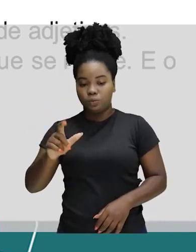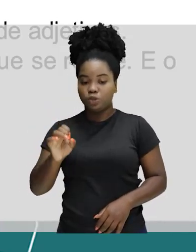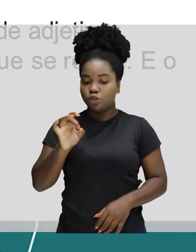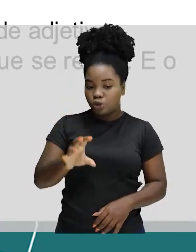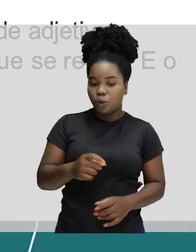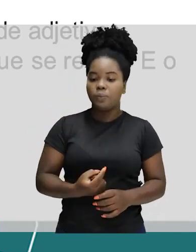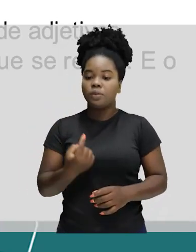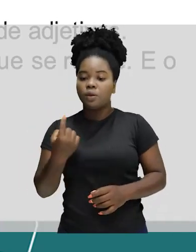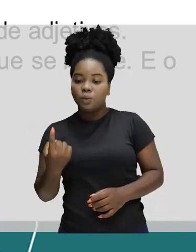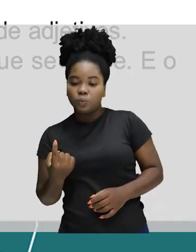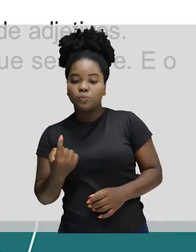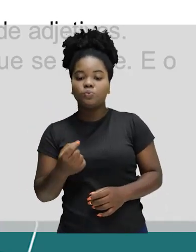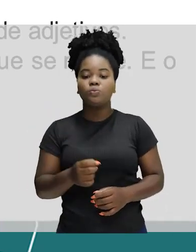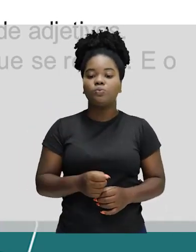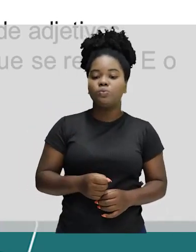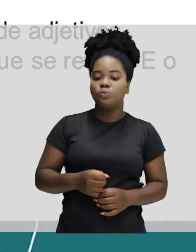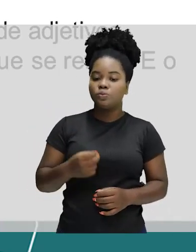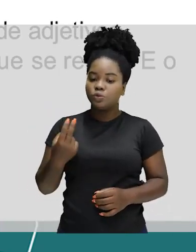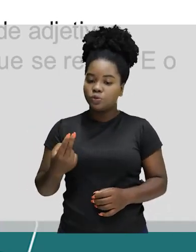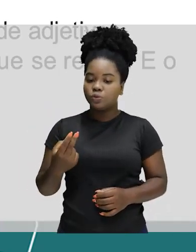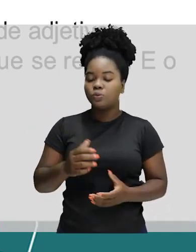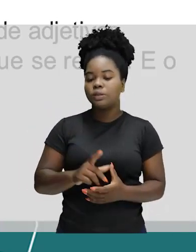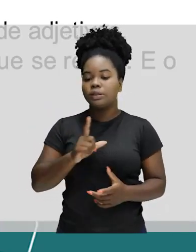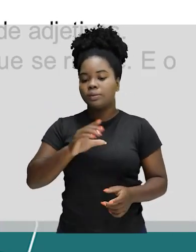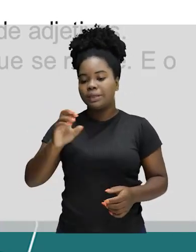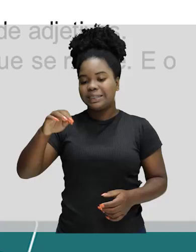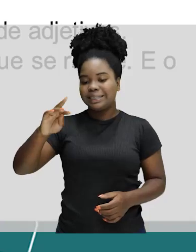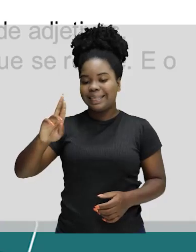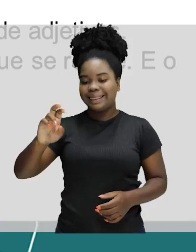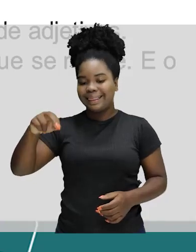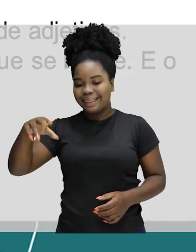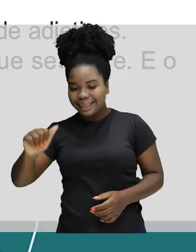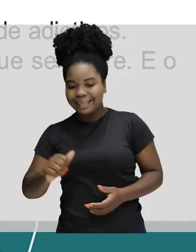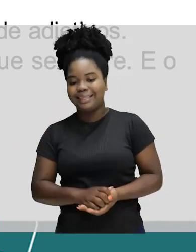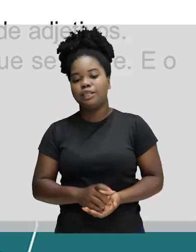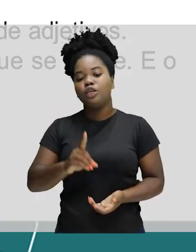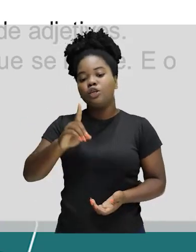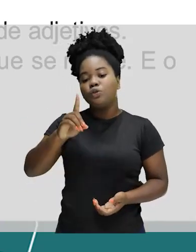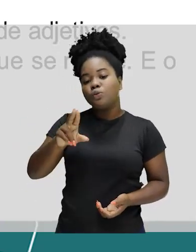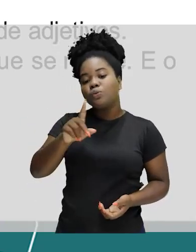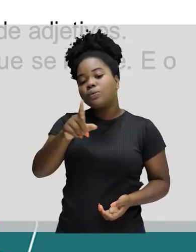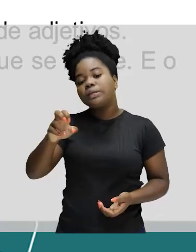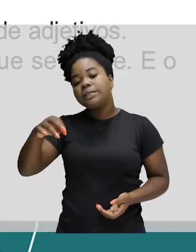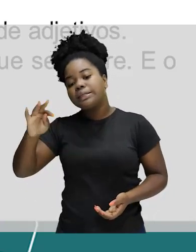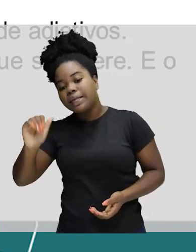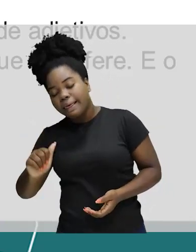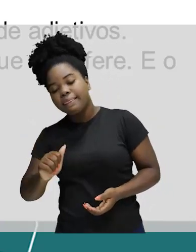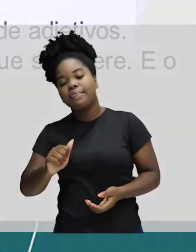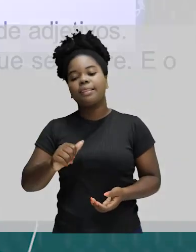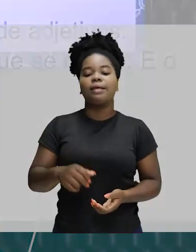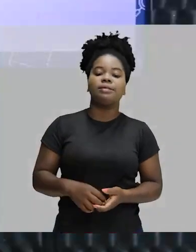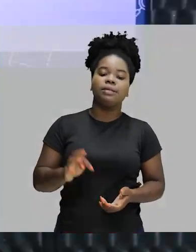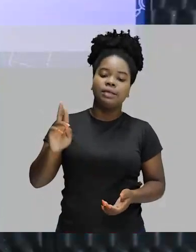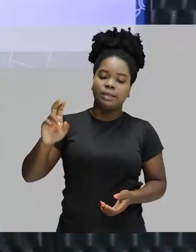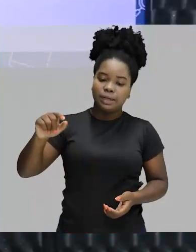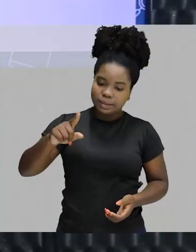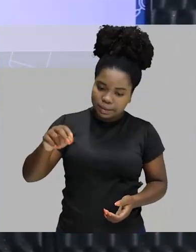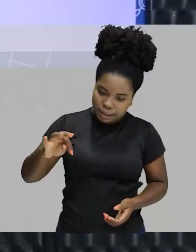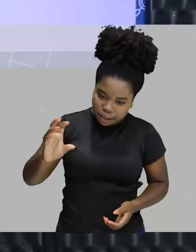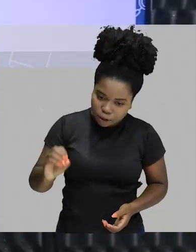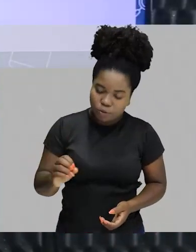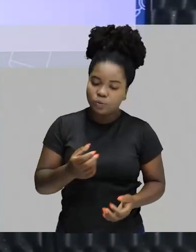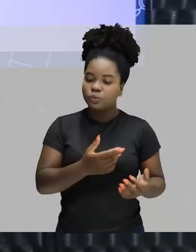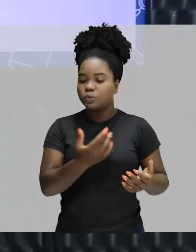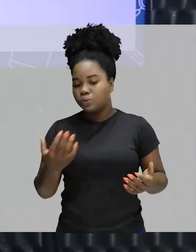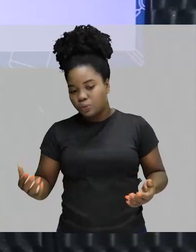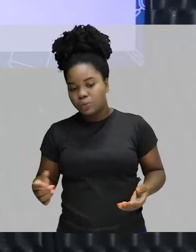Duas. Ambos, Ambas. E as centenas. A partir de 200. 200, 300, 300. Então,